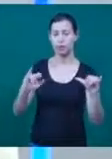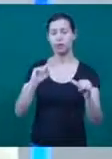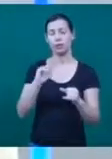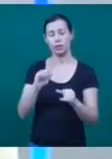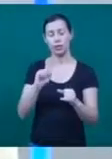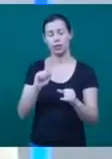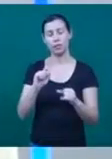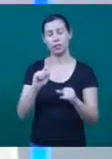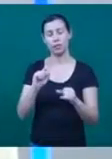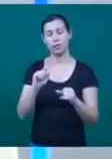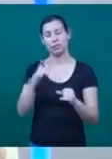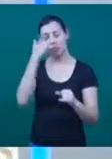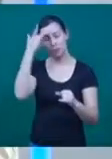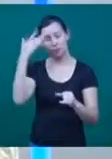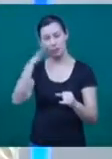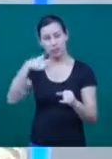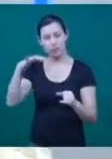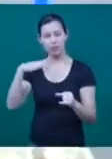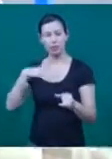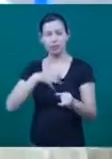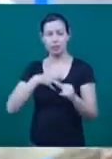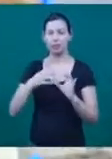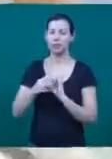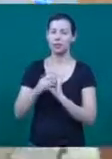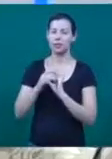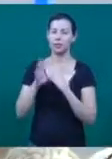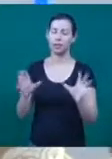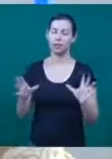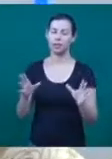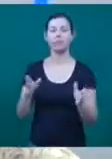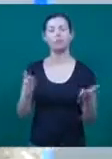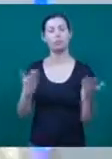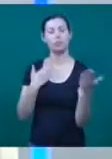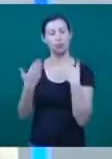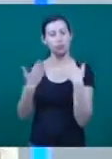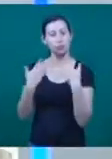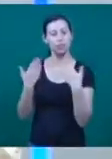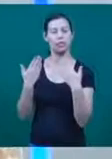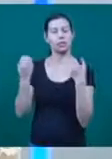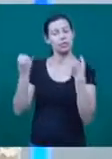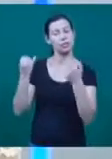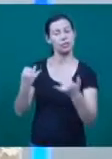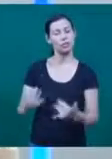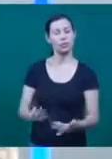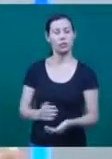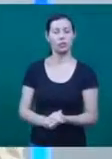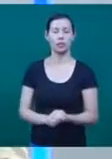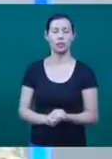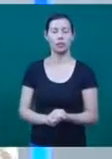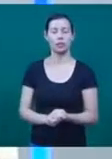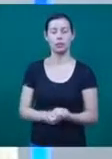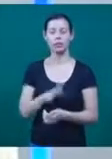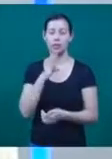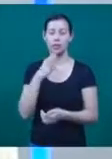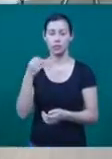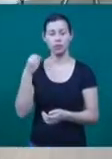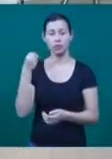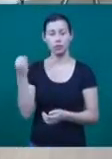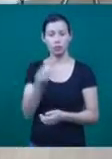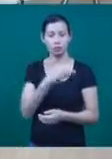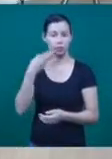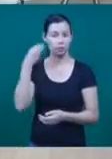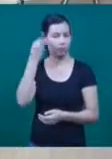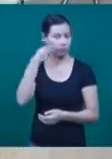liberdade emocional, gera uma liberdade de eles poderem vivenciar novas experiências também.